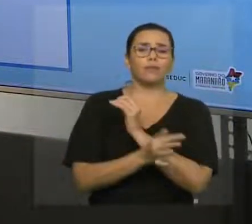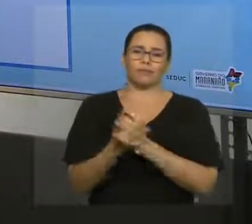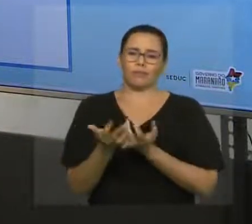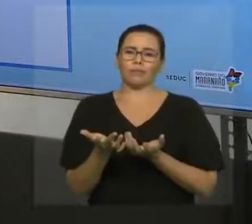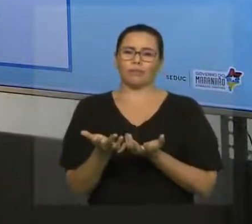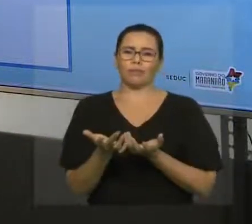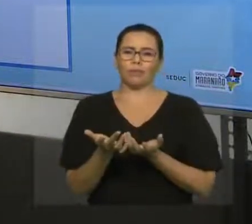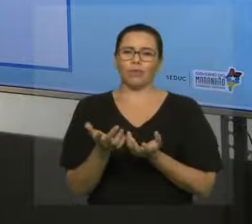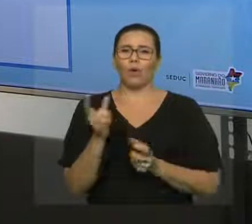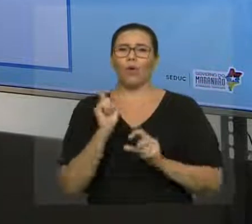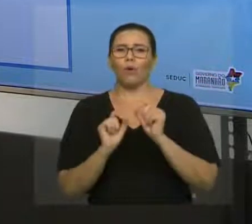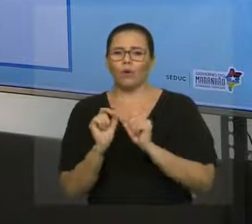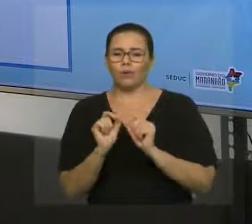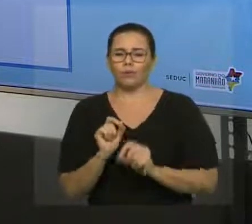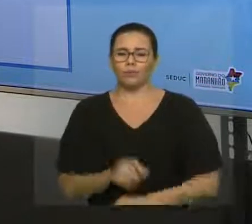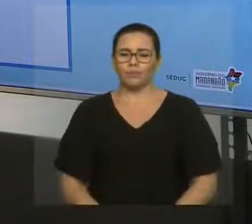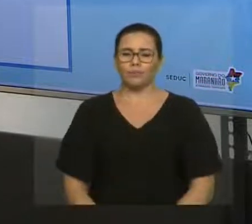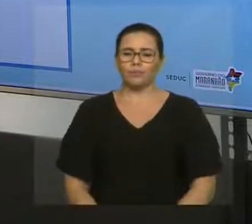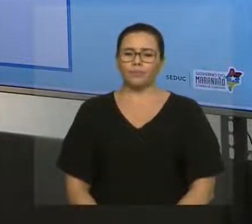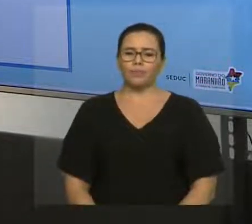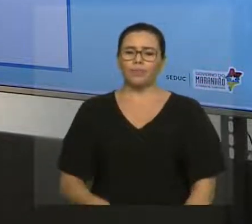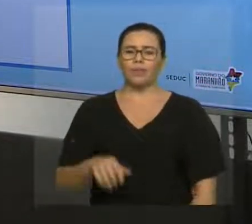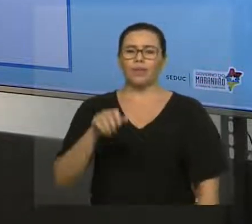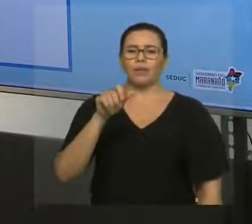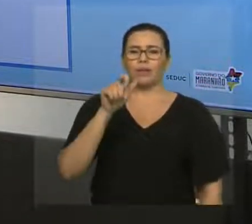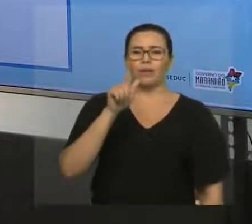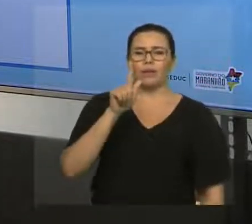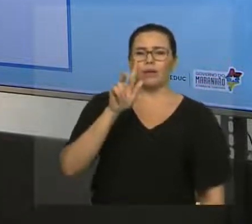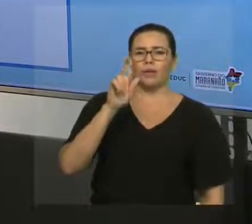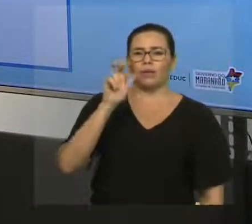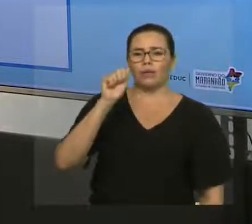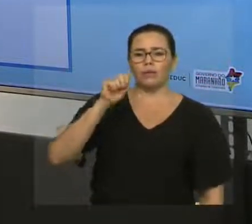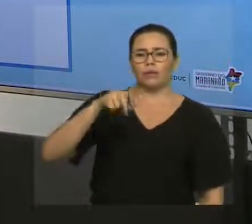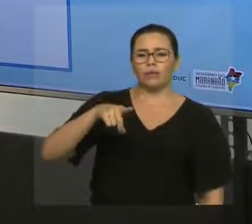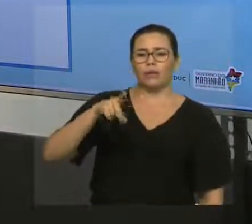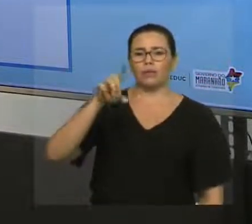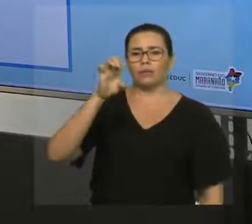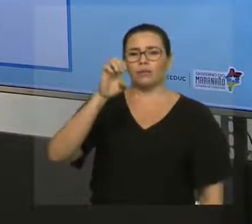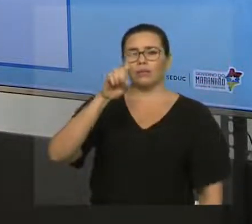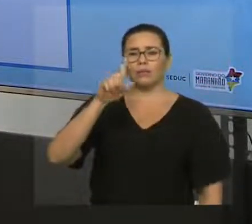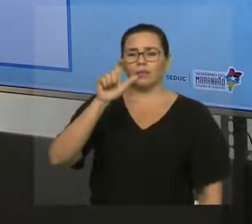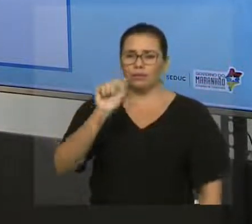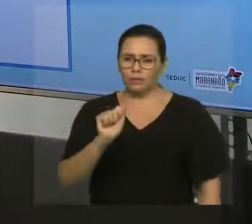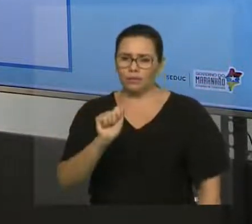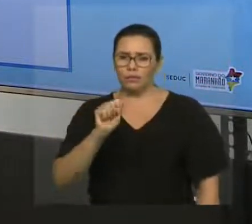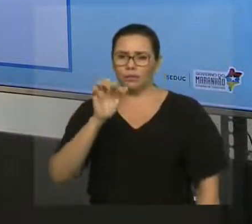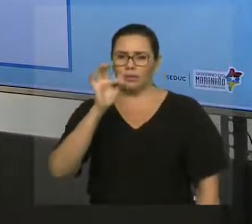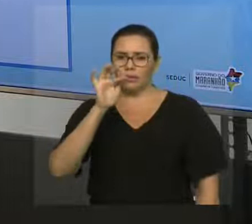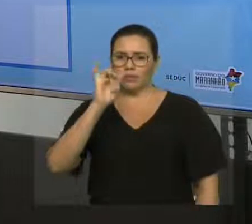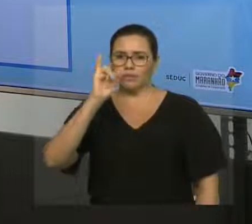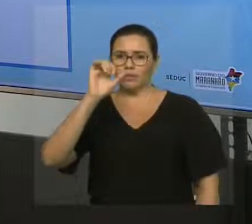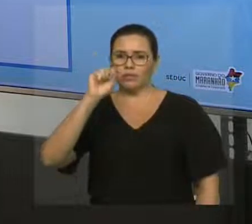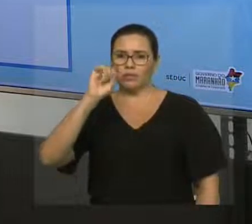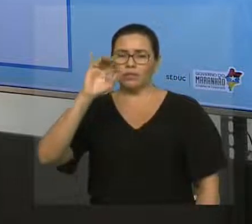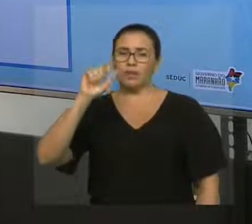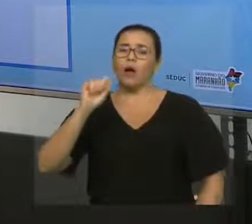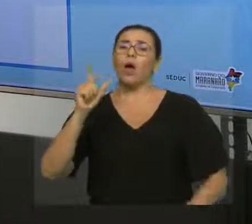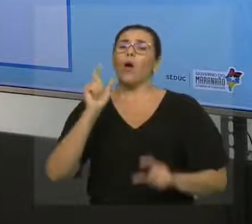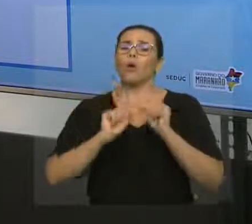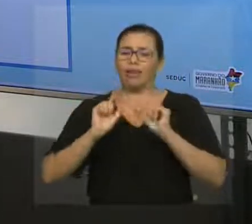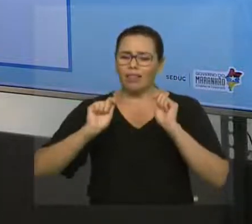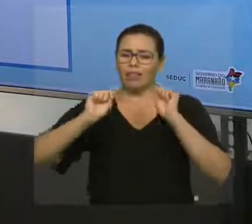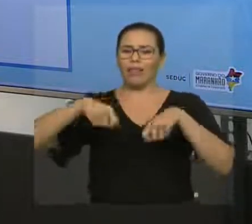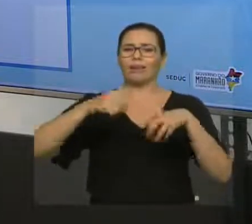grandezas adimensionais. Então, grandeza física é tudo aquilo que pode ser medido. E o que são